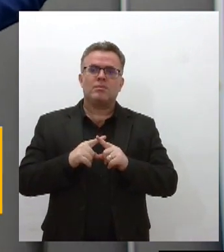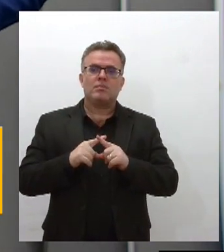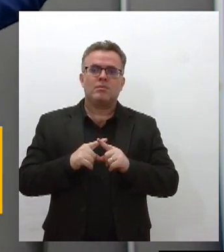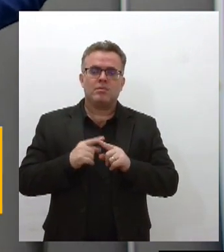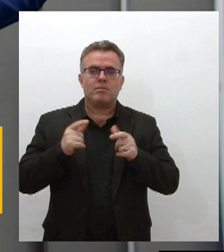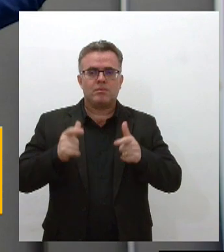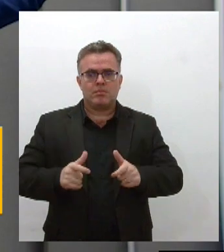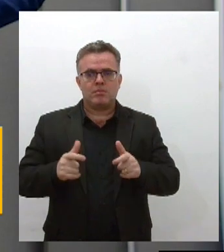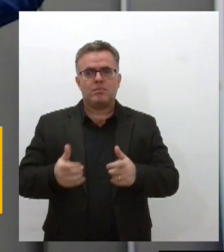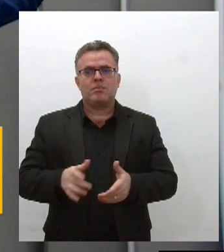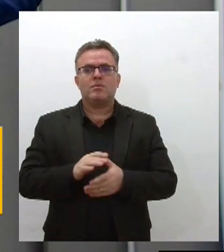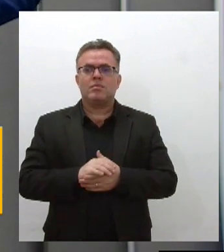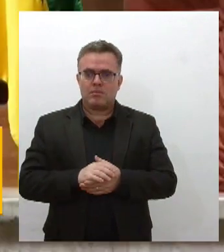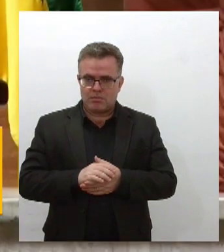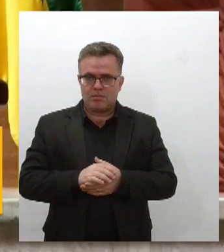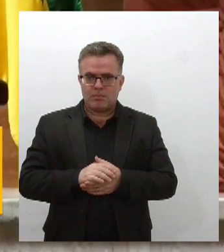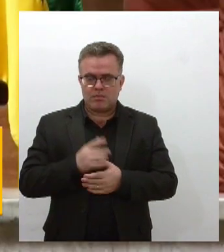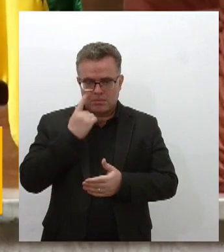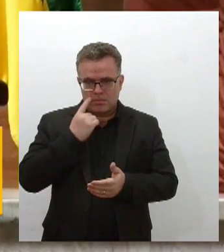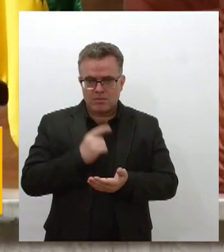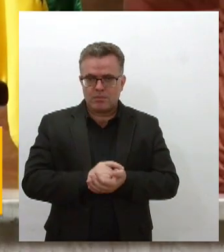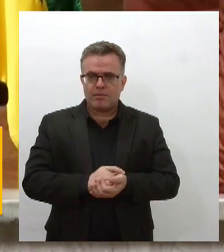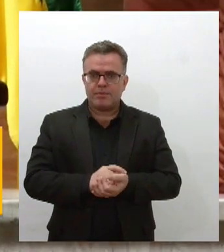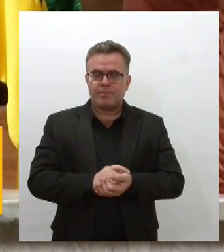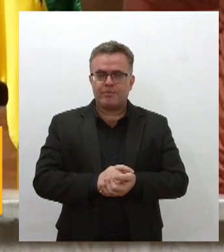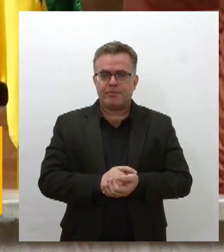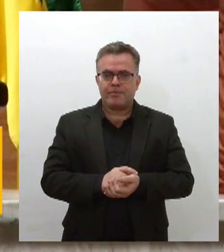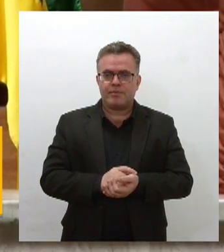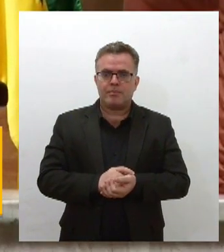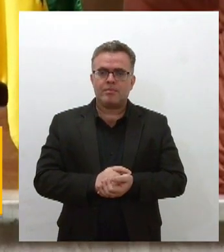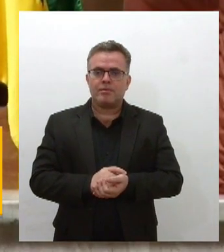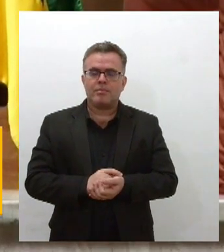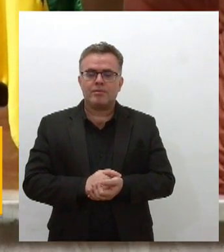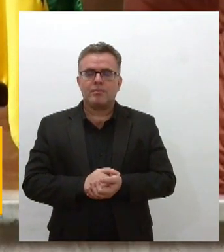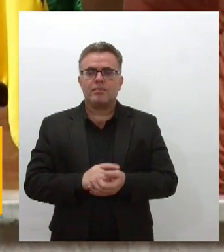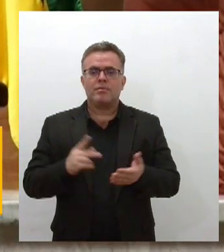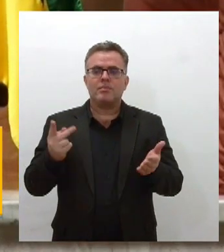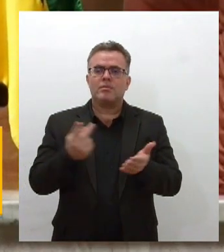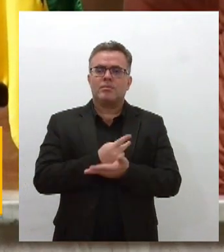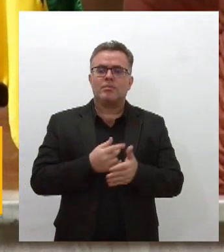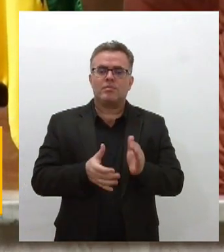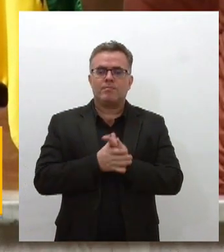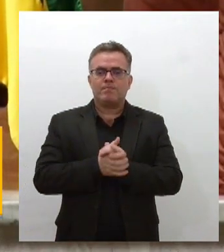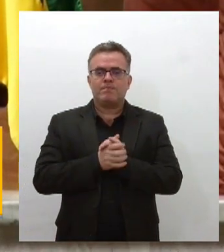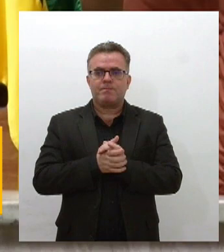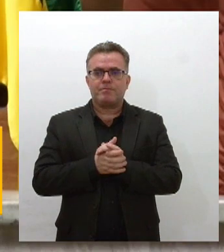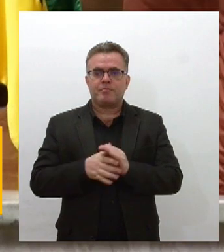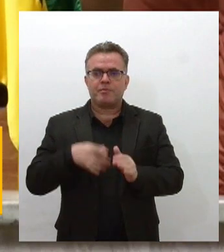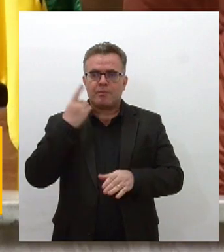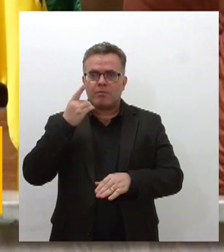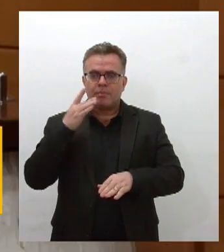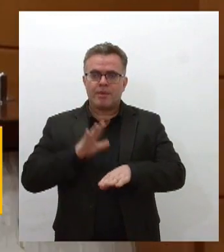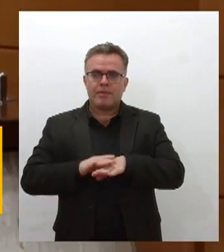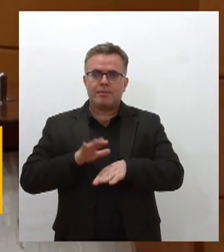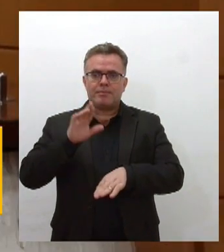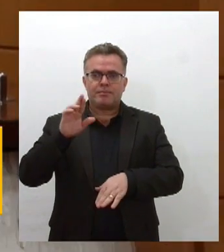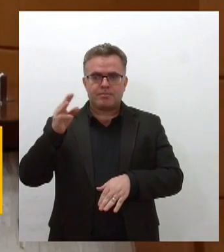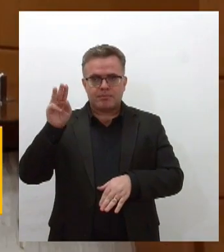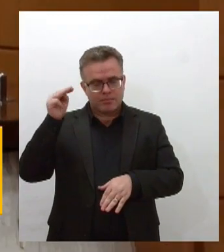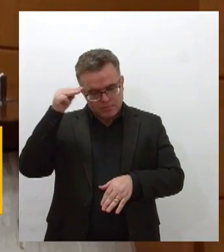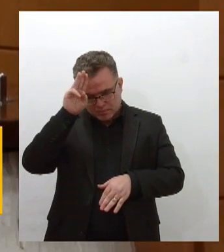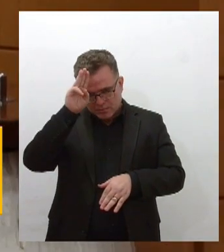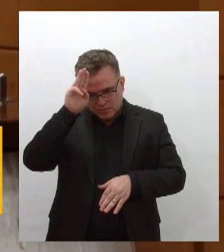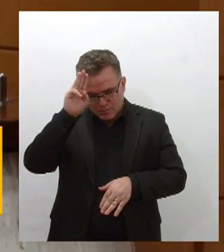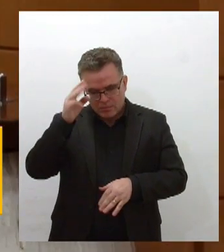Menino Jesus. Acompanhe. A honraria foi de autoria da deputada estadual Maísa Mitidieri que